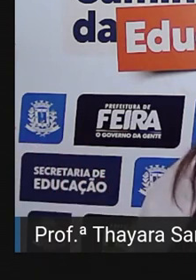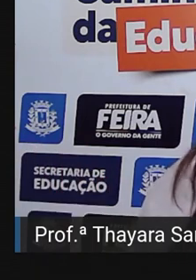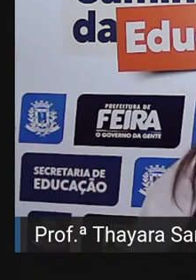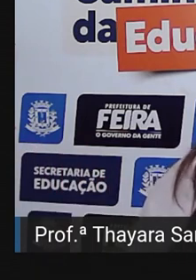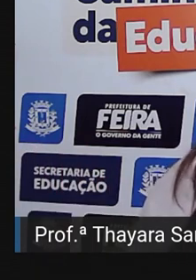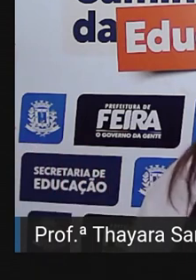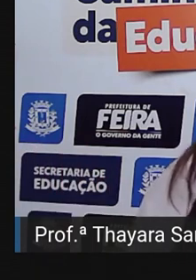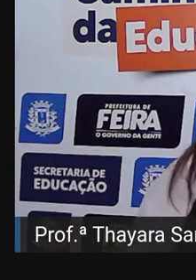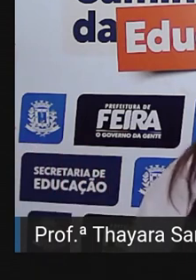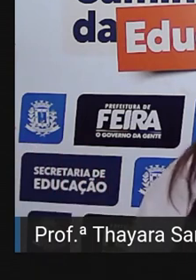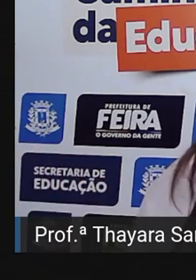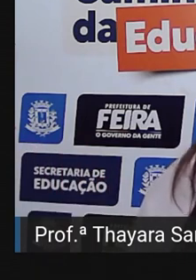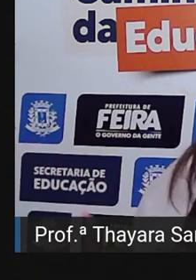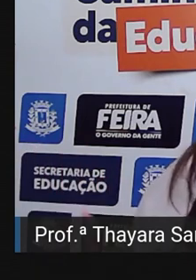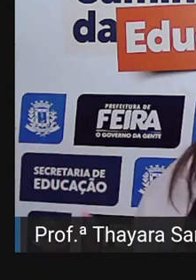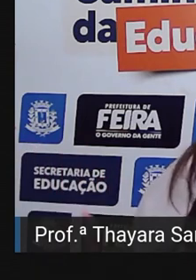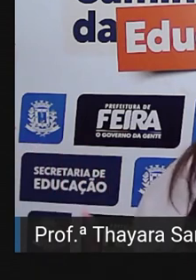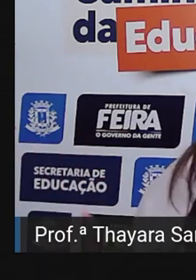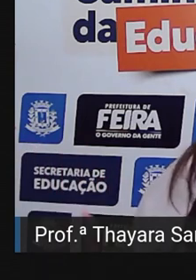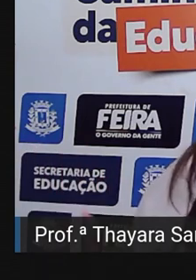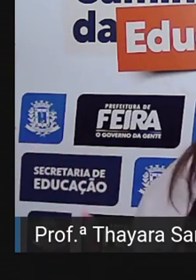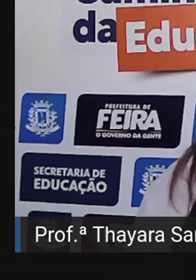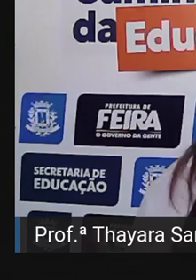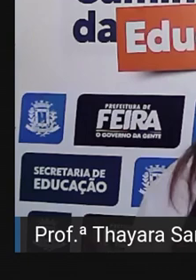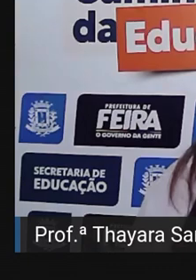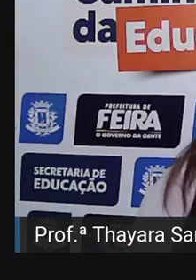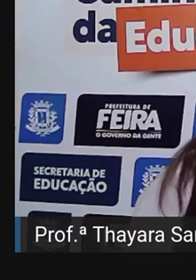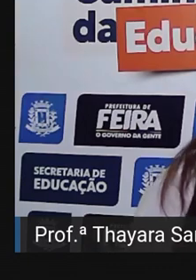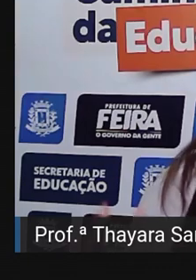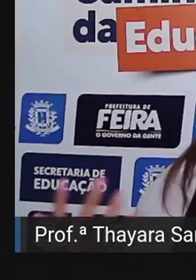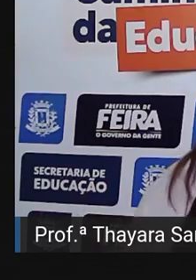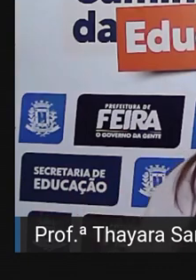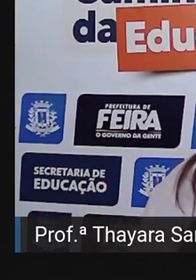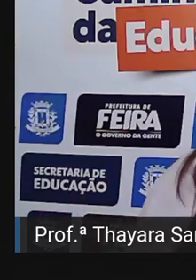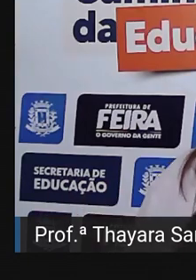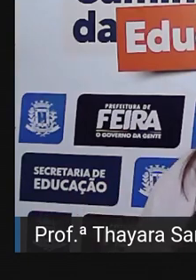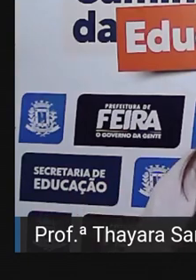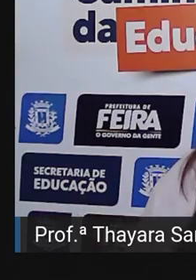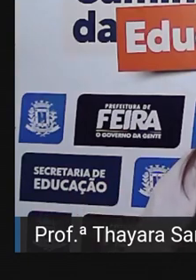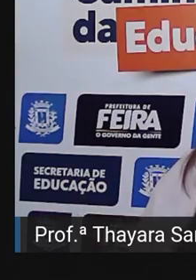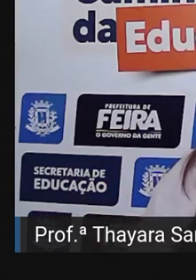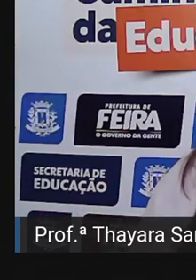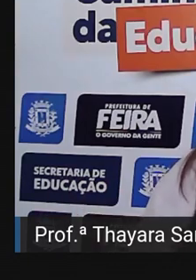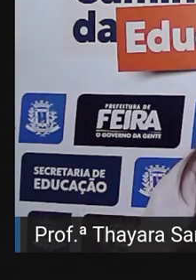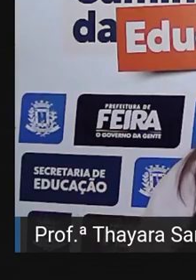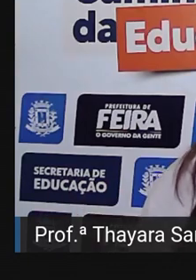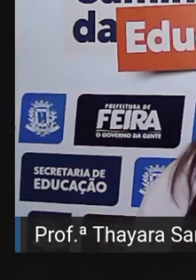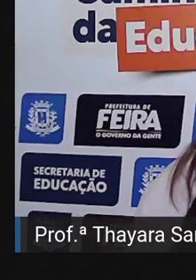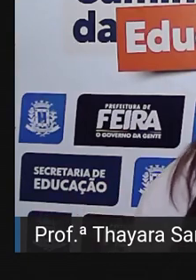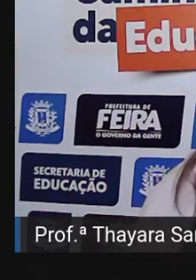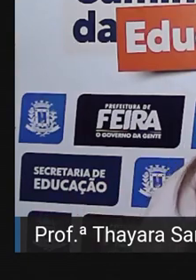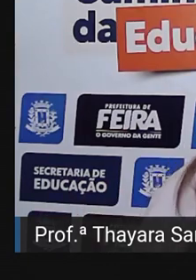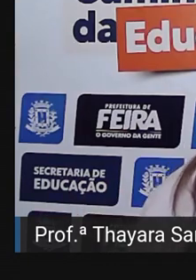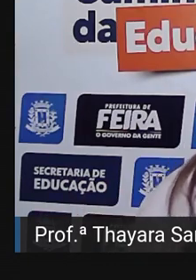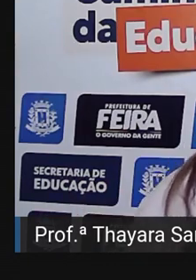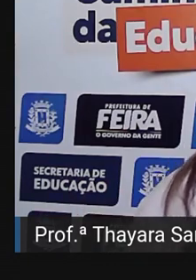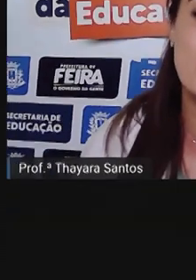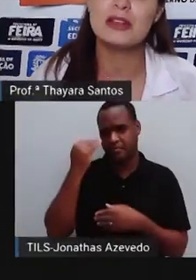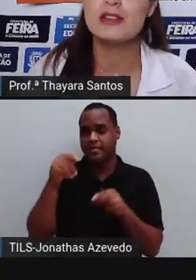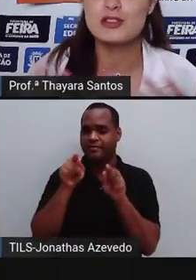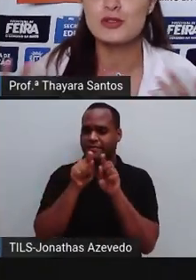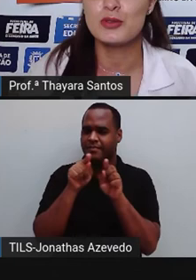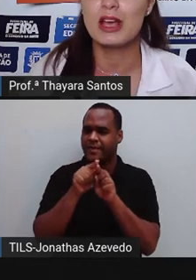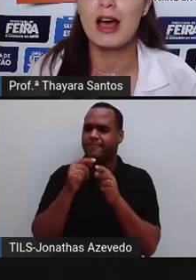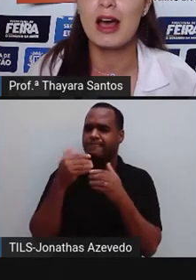gente não pensa muito nessas coisas de poluição sonora e poluição visual. Mas agora vocês já sabem que ela existe. E vocês vão saber,